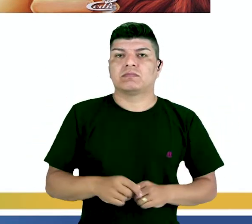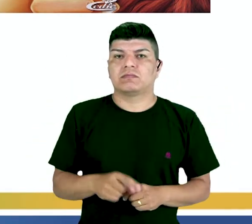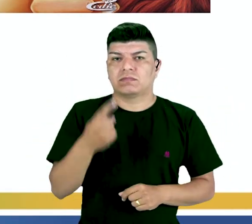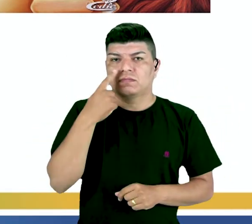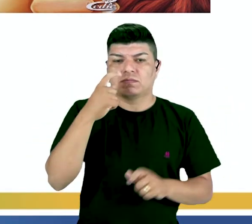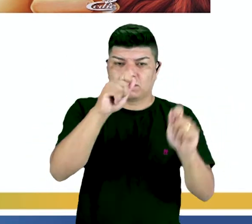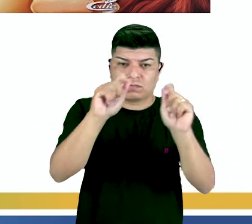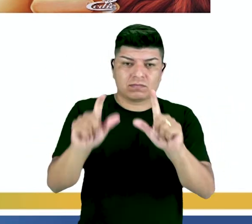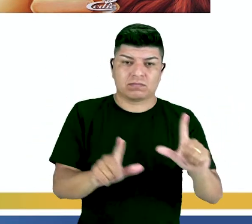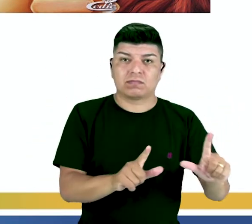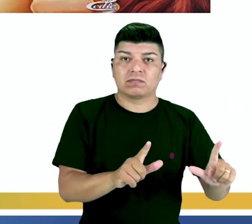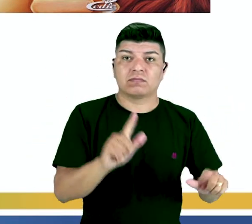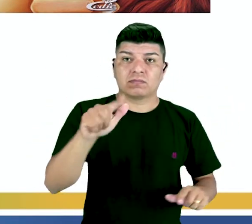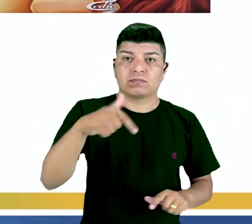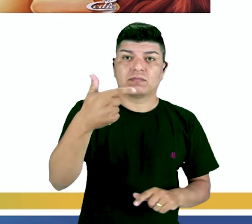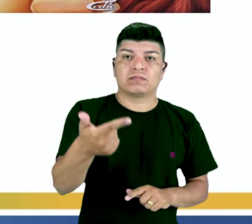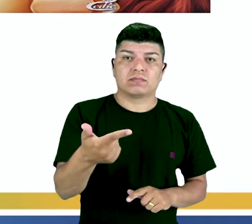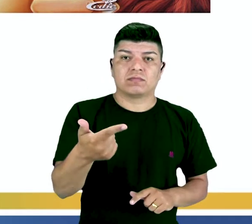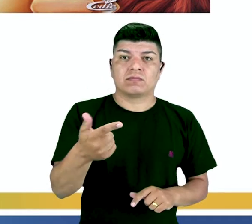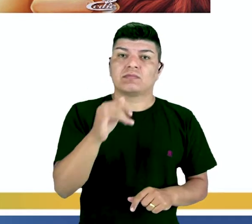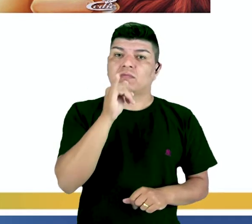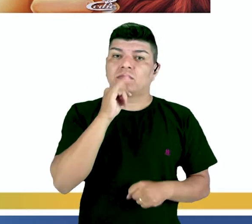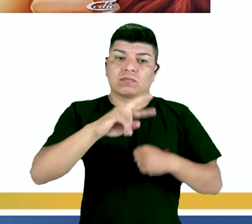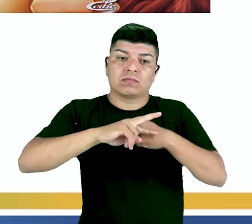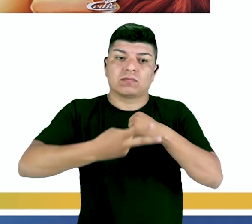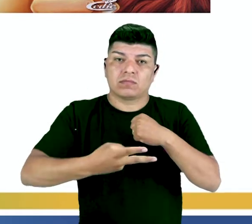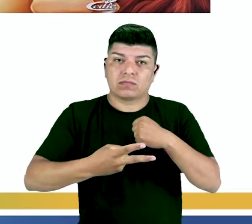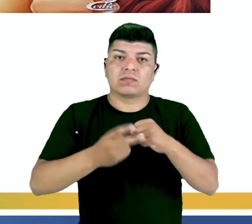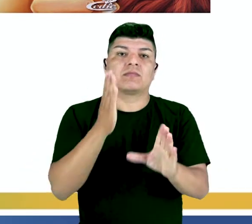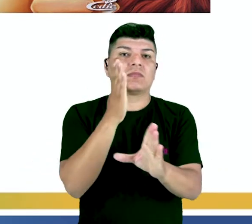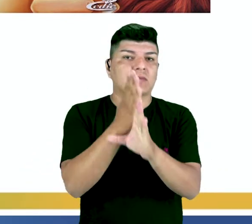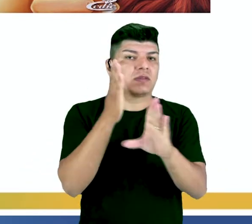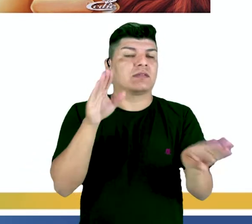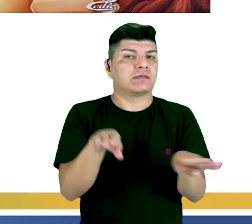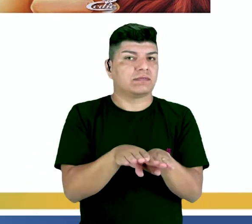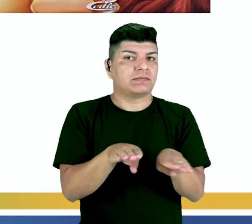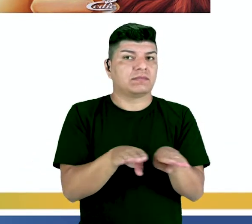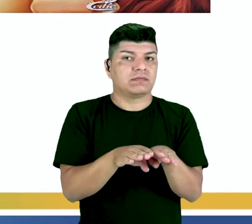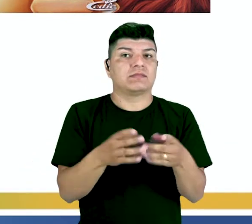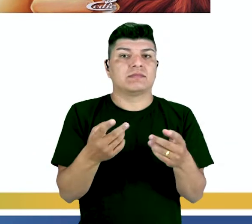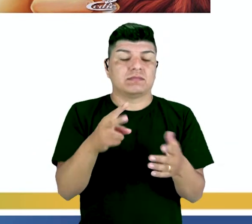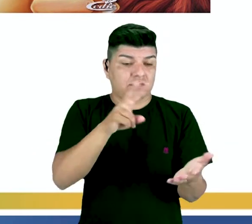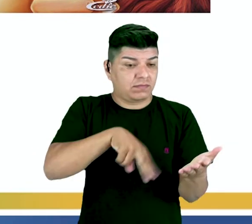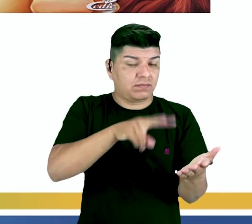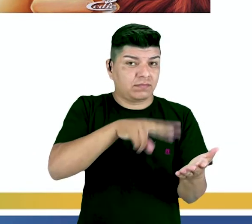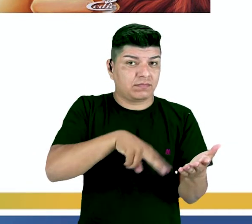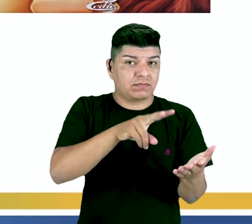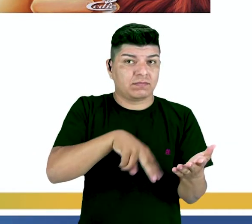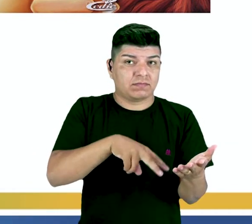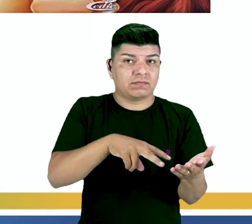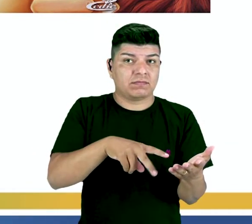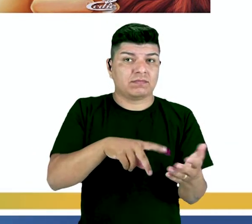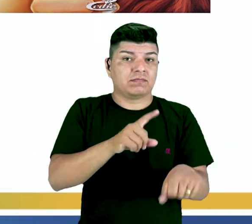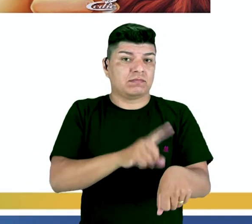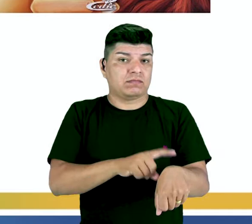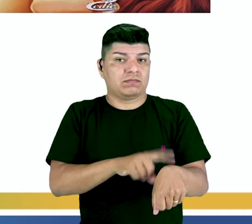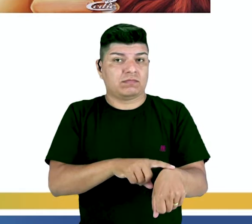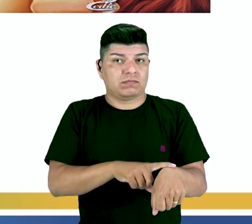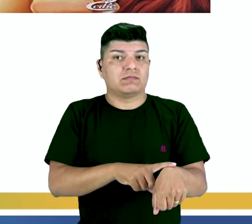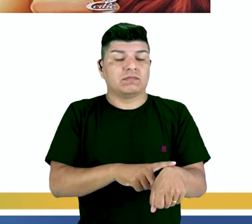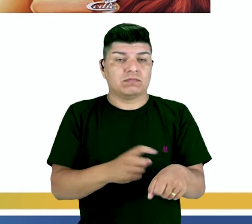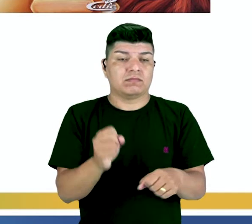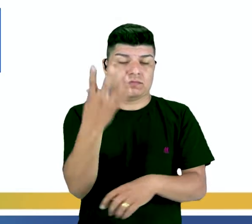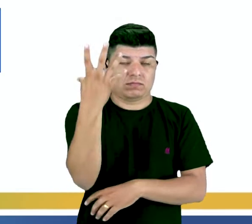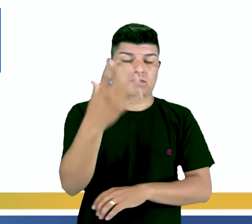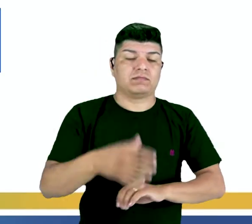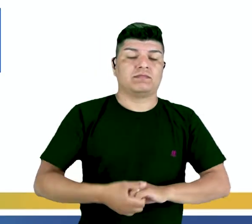slides seguintes, exemplos de consequência e causa, certo? E também nós vamos ver alguns demarcadores de temporalidade nesse